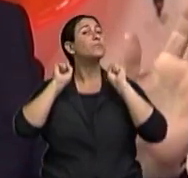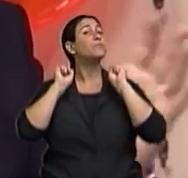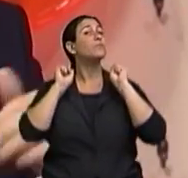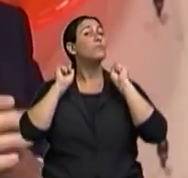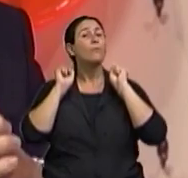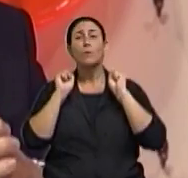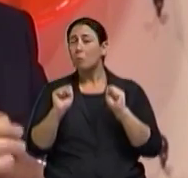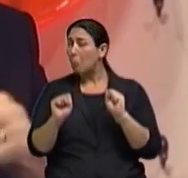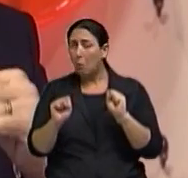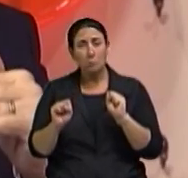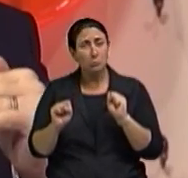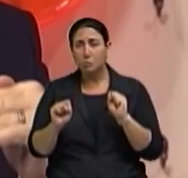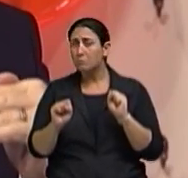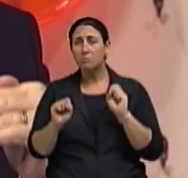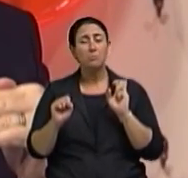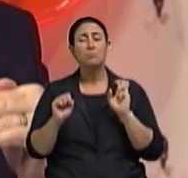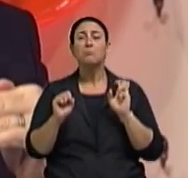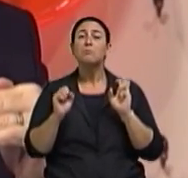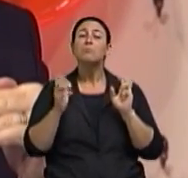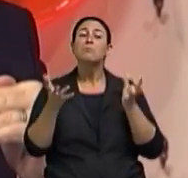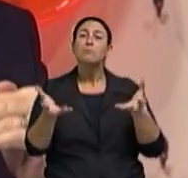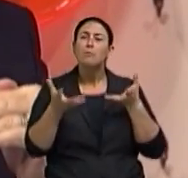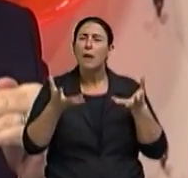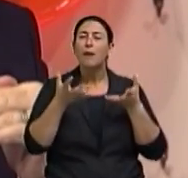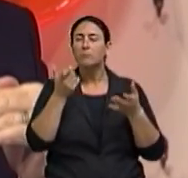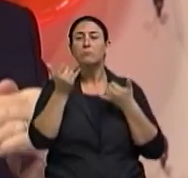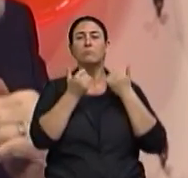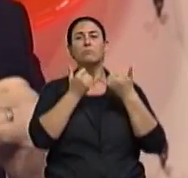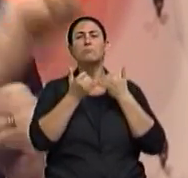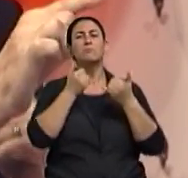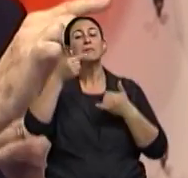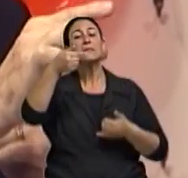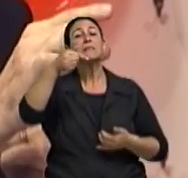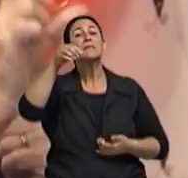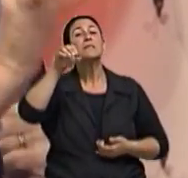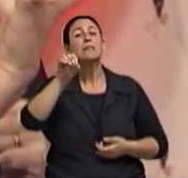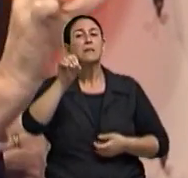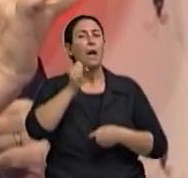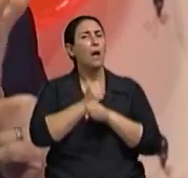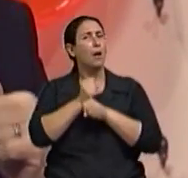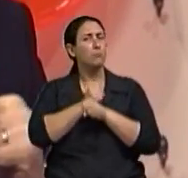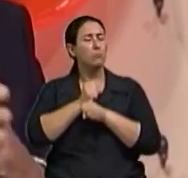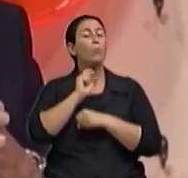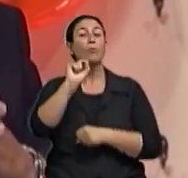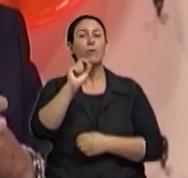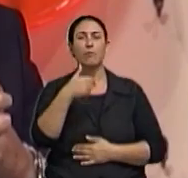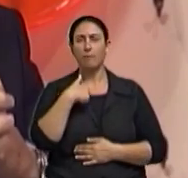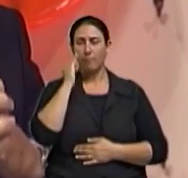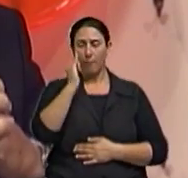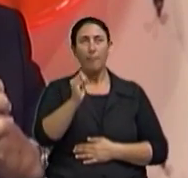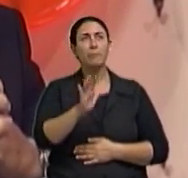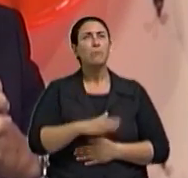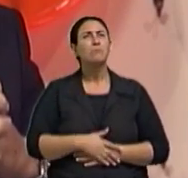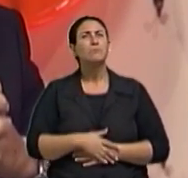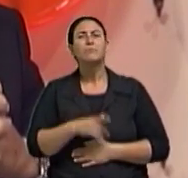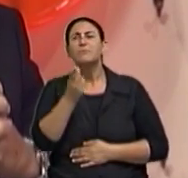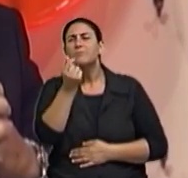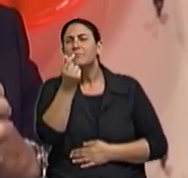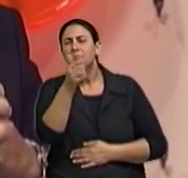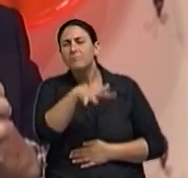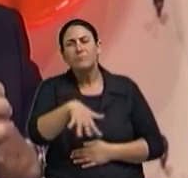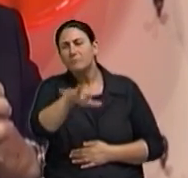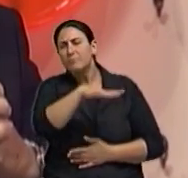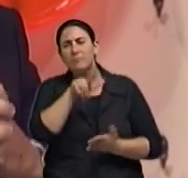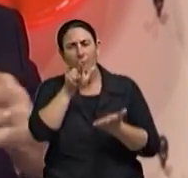perfeitamente estabelecer vencimentos de 70 anos. E nesses 70 anos, isso só te dá o rendimento desses papéis.